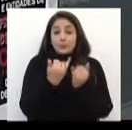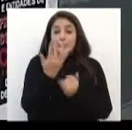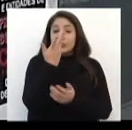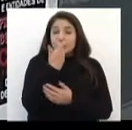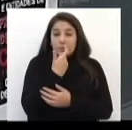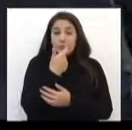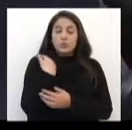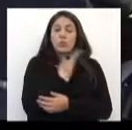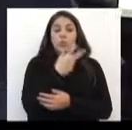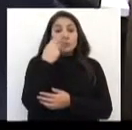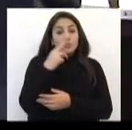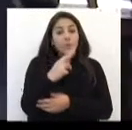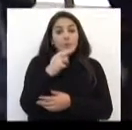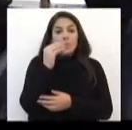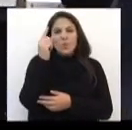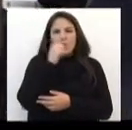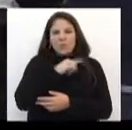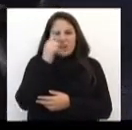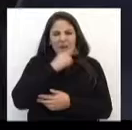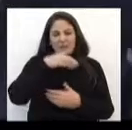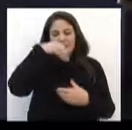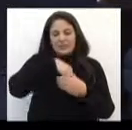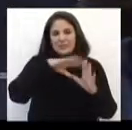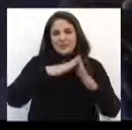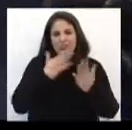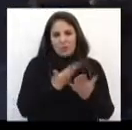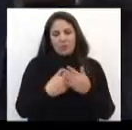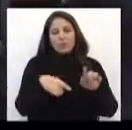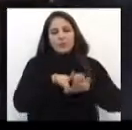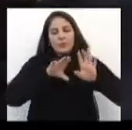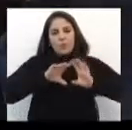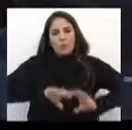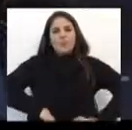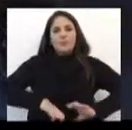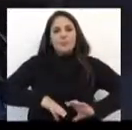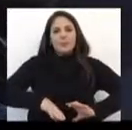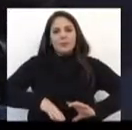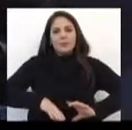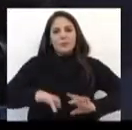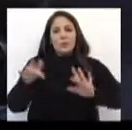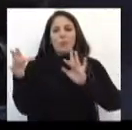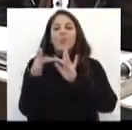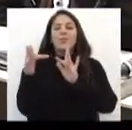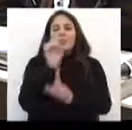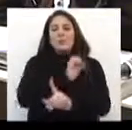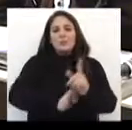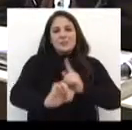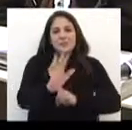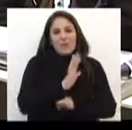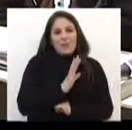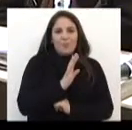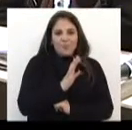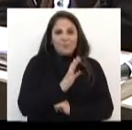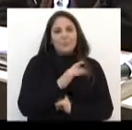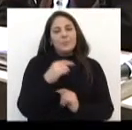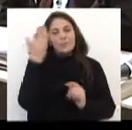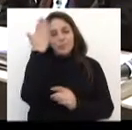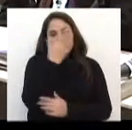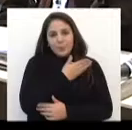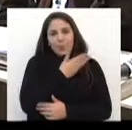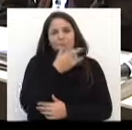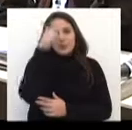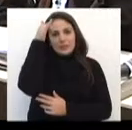é possível observar o fracasso escolar e o comportamento antissocial. Mais uma prova de que a